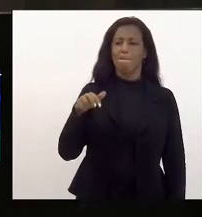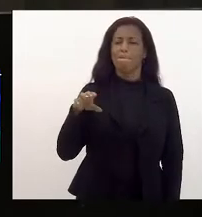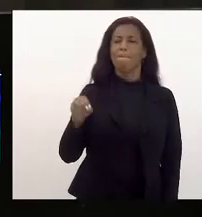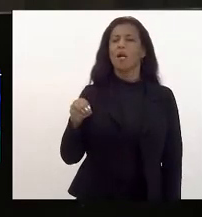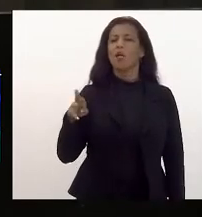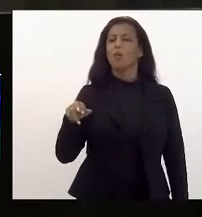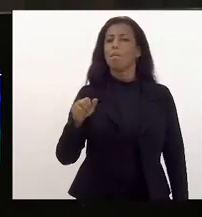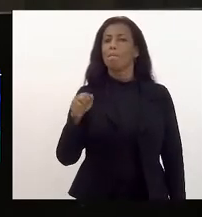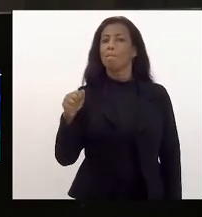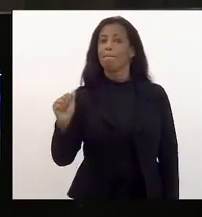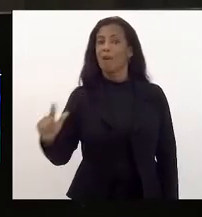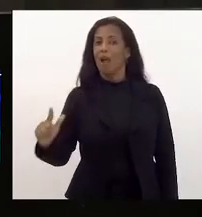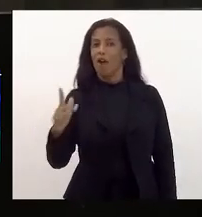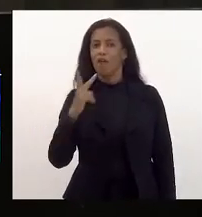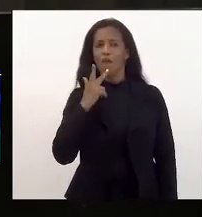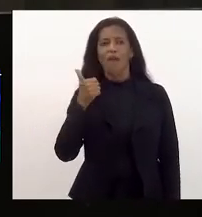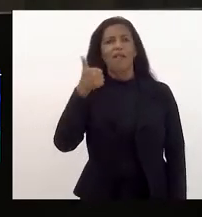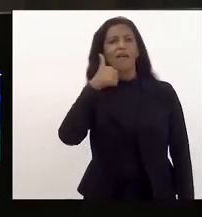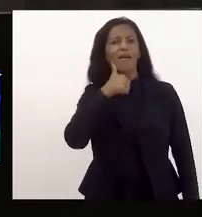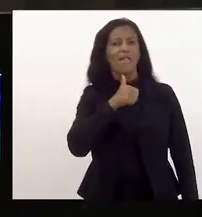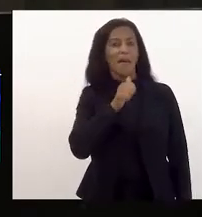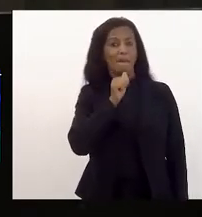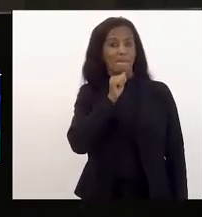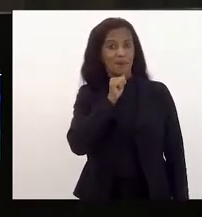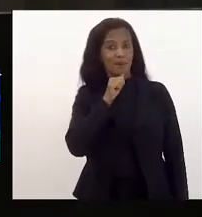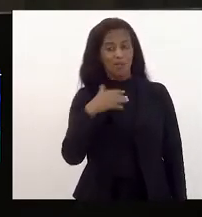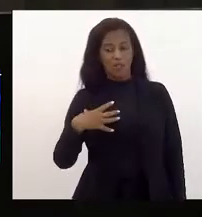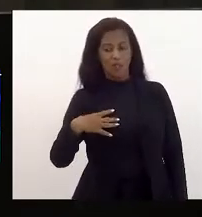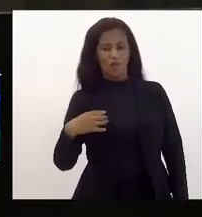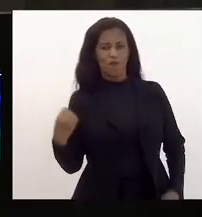dois, é a mãe e o filho contra o mundo,